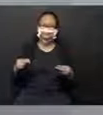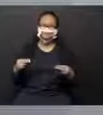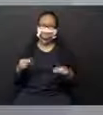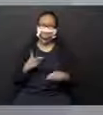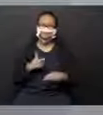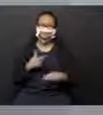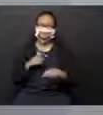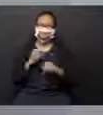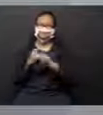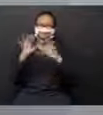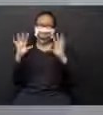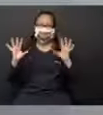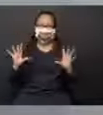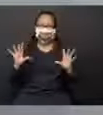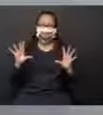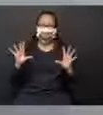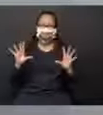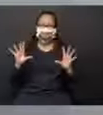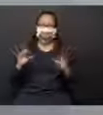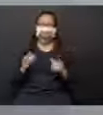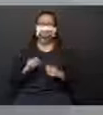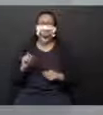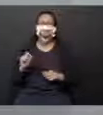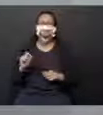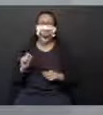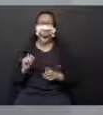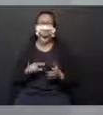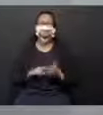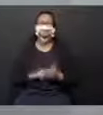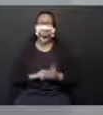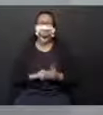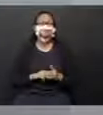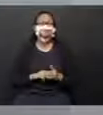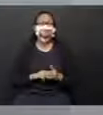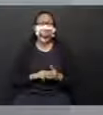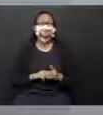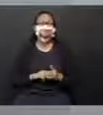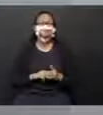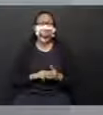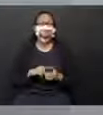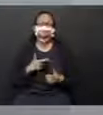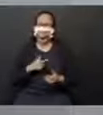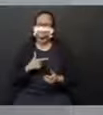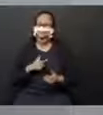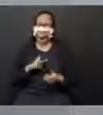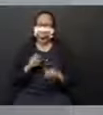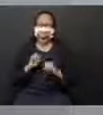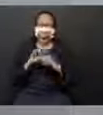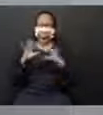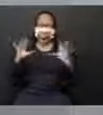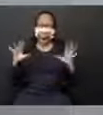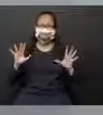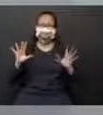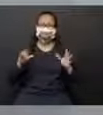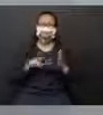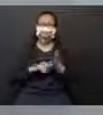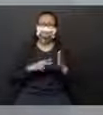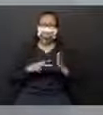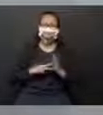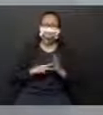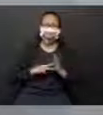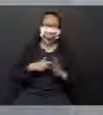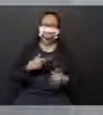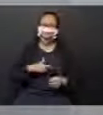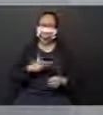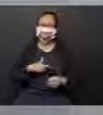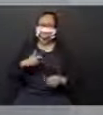professora Ana Carolina, o quer dizer opaco? Opaco é algo que não causa iluminação, que não deixa passar